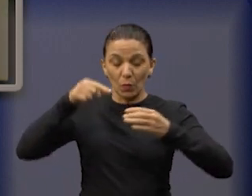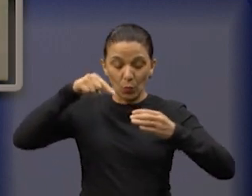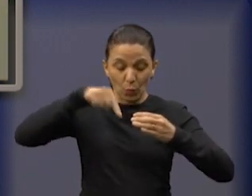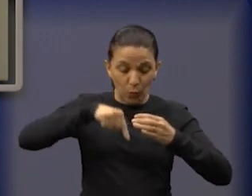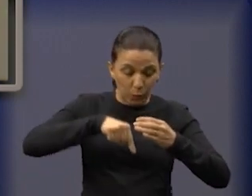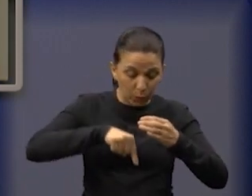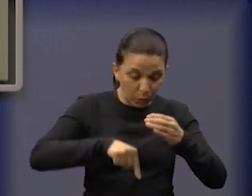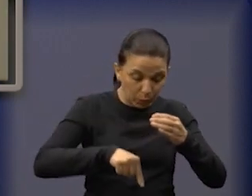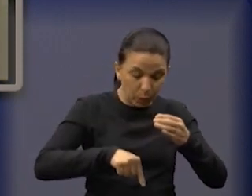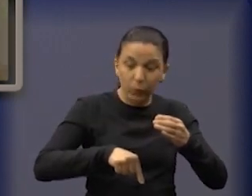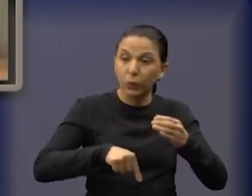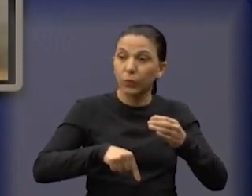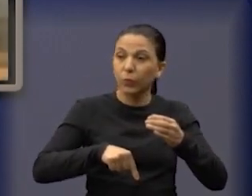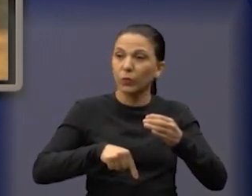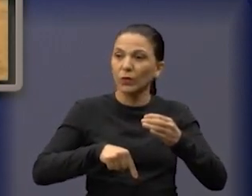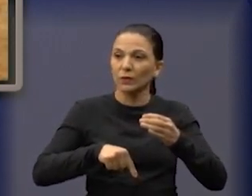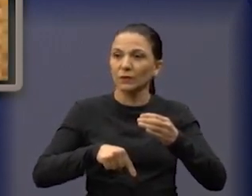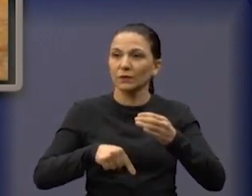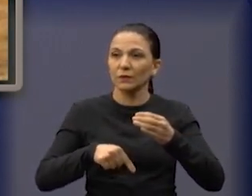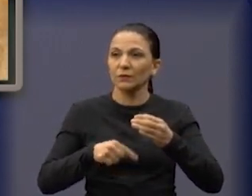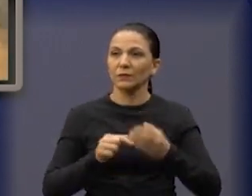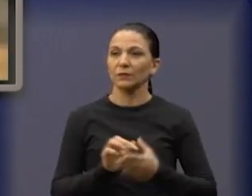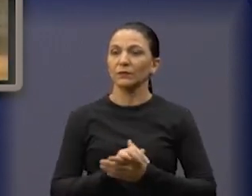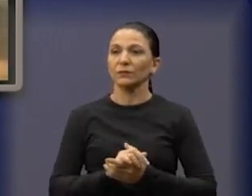Ave Maria. Olha isso aqui.